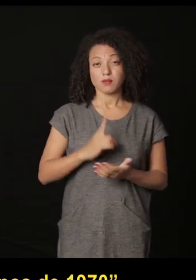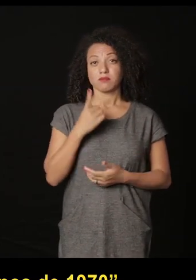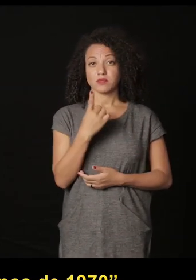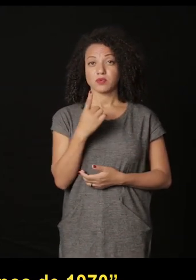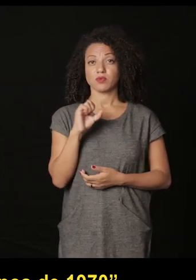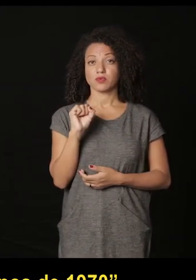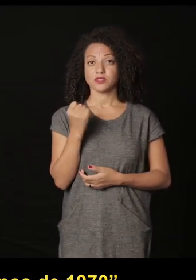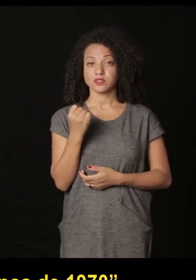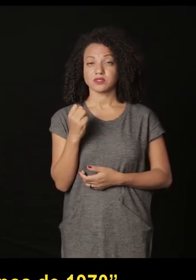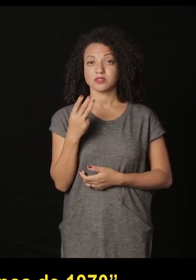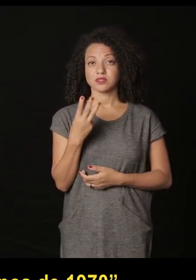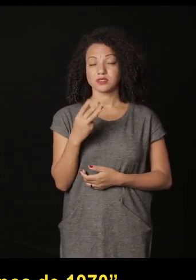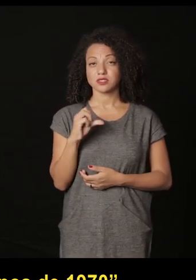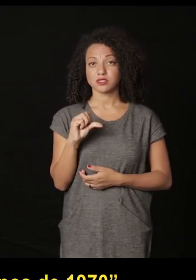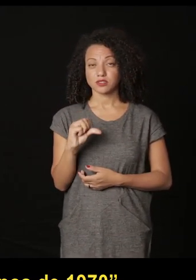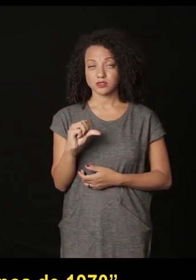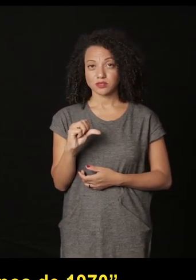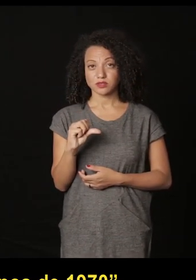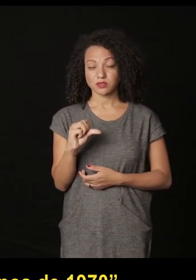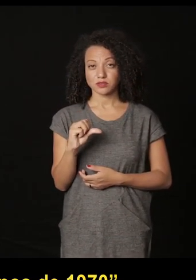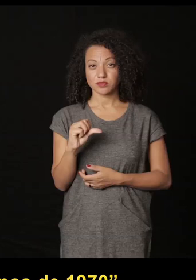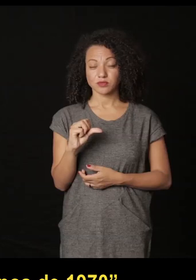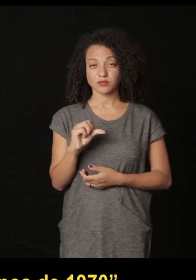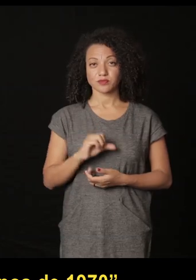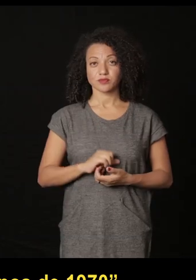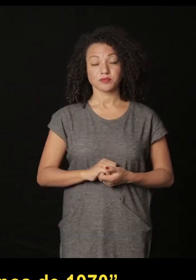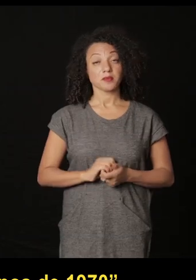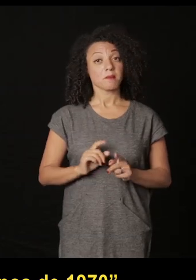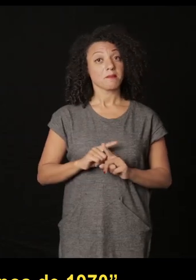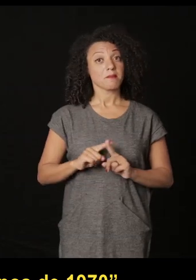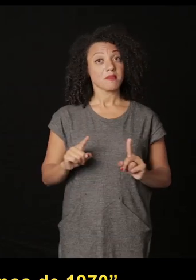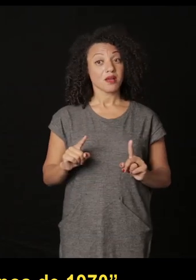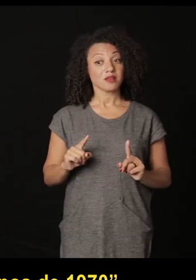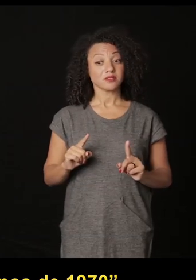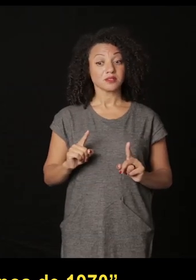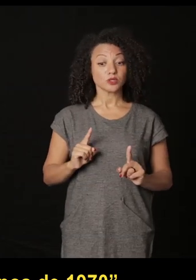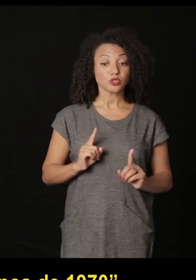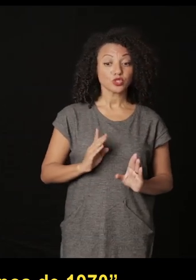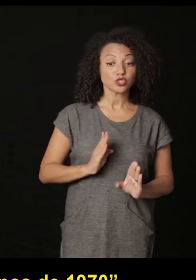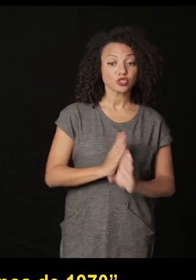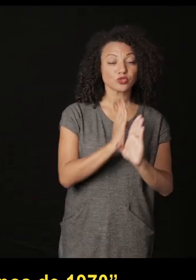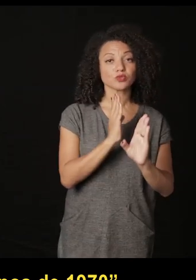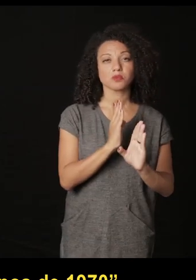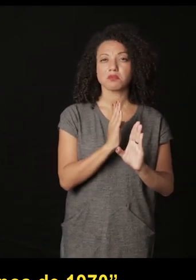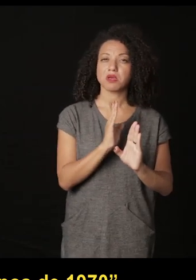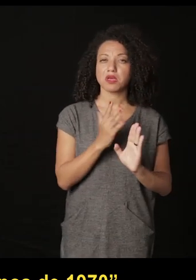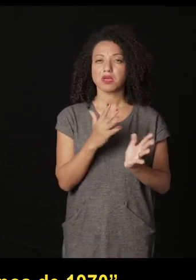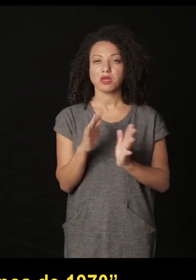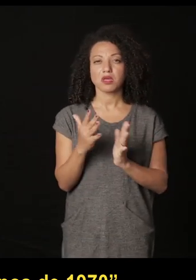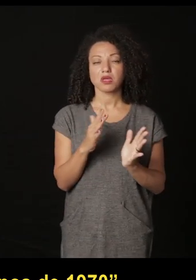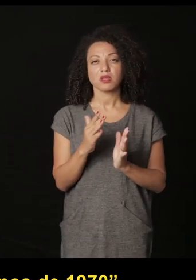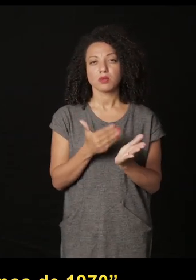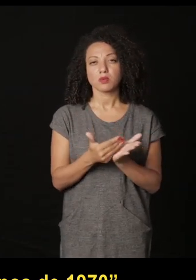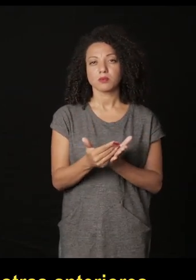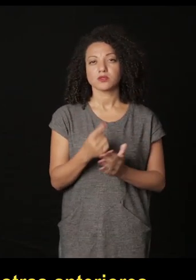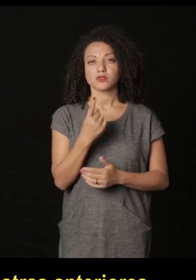mas foi descobrita nos primeiros anos 1970